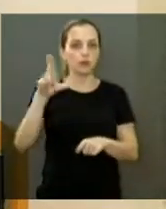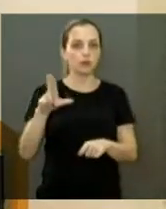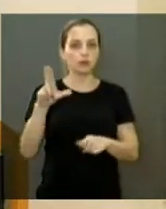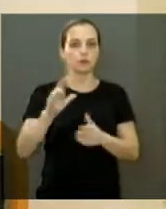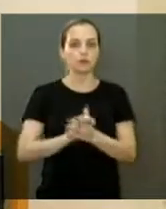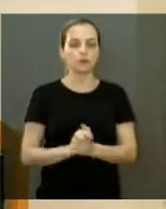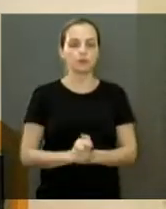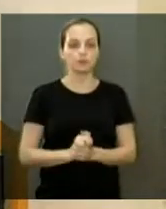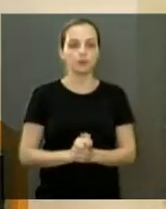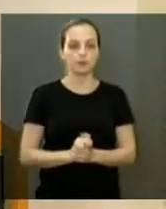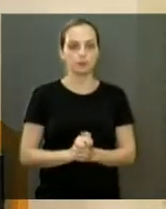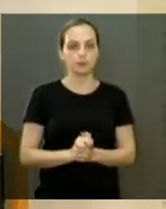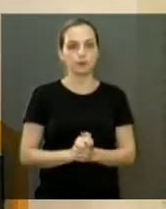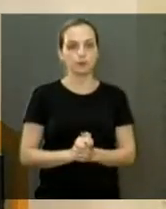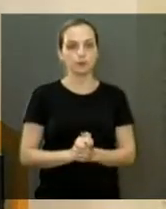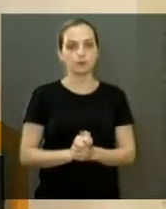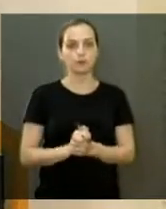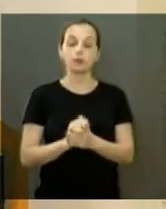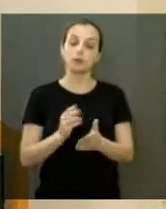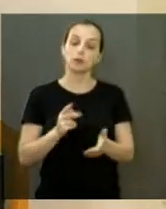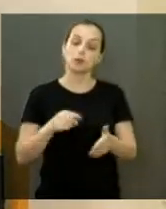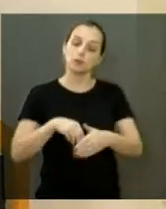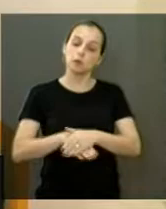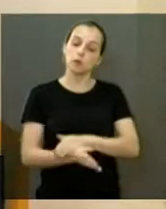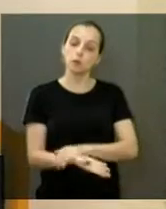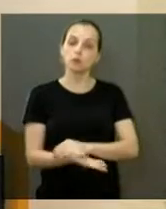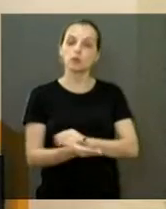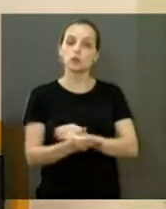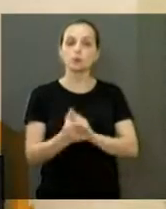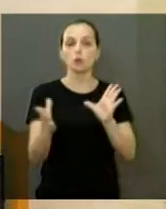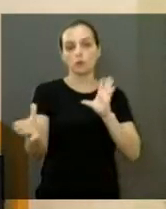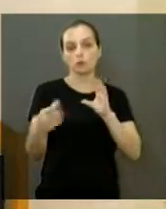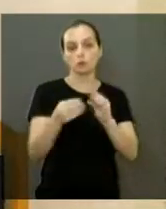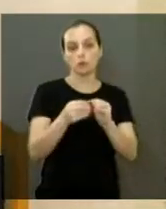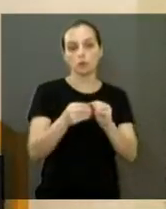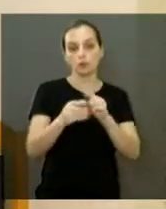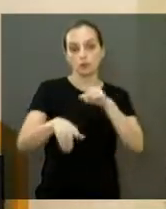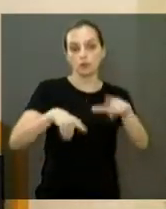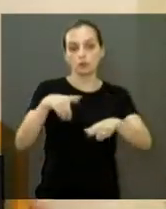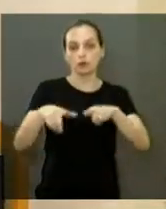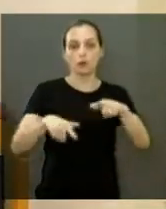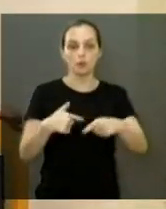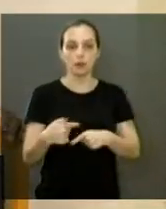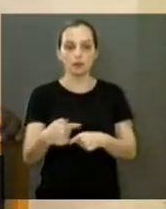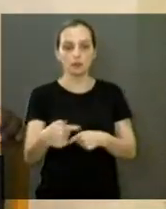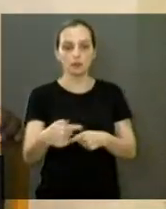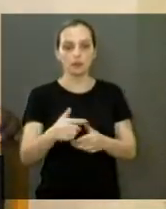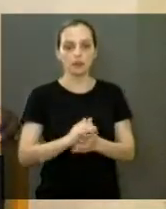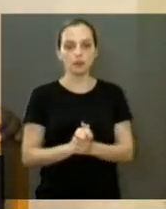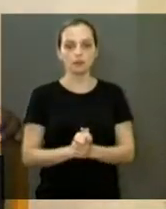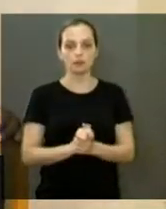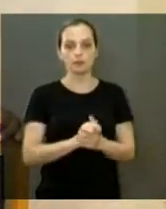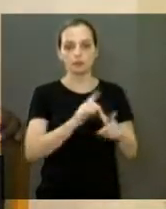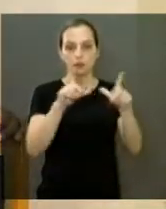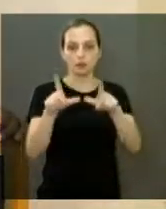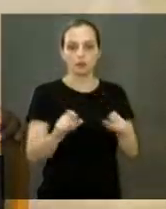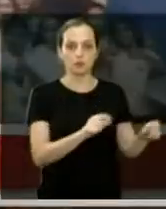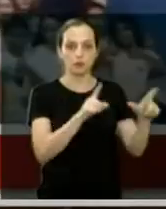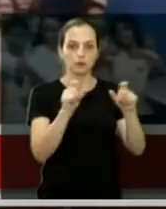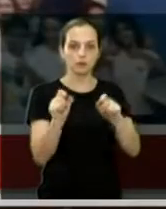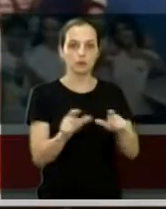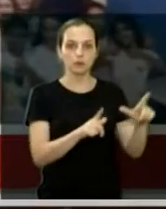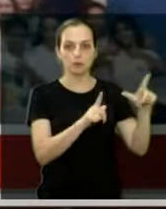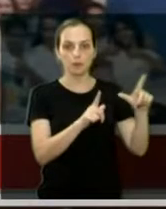horas. Nós vamos passar, como de costume, o nosso resumo das atividades da semana. O primeiro slide falando aí,